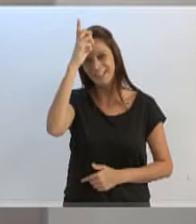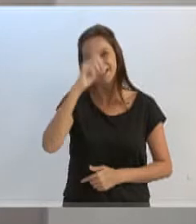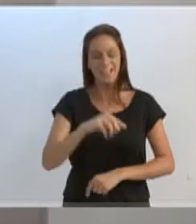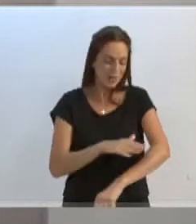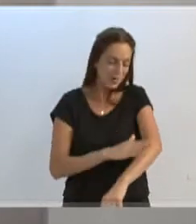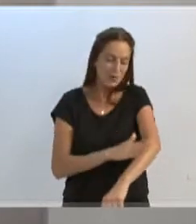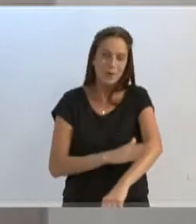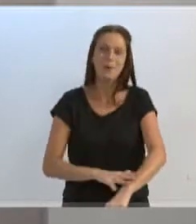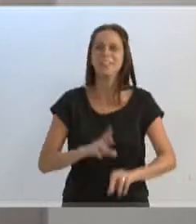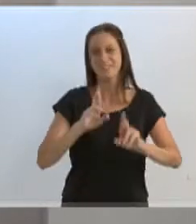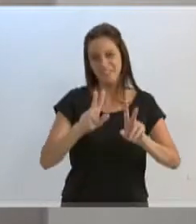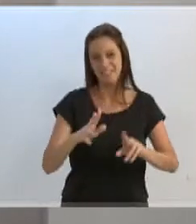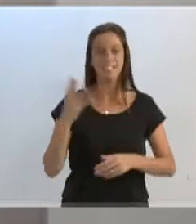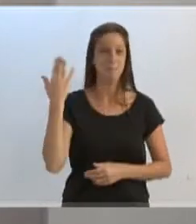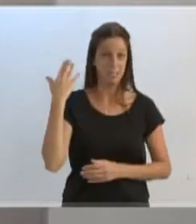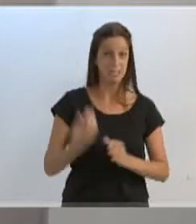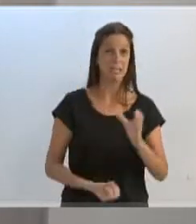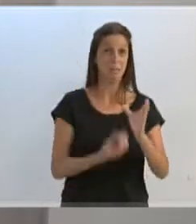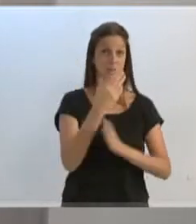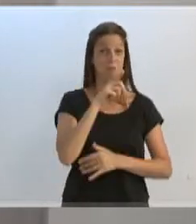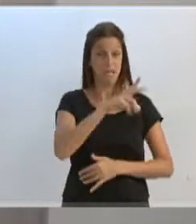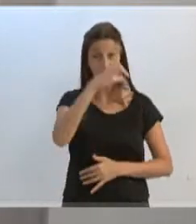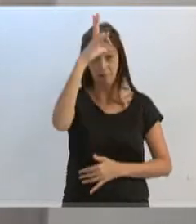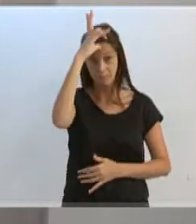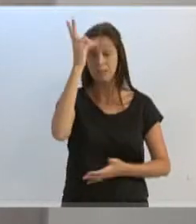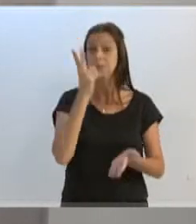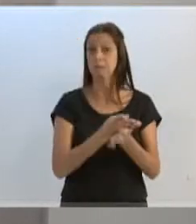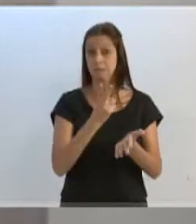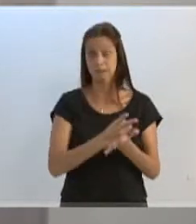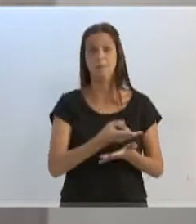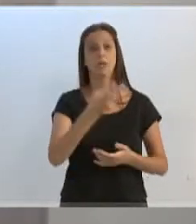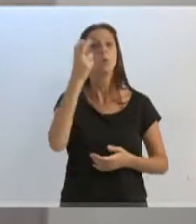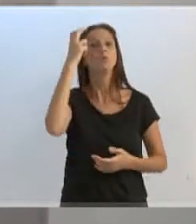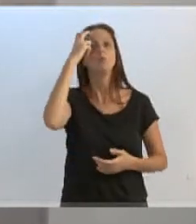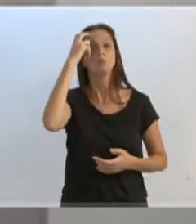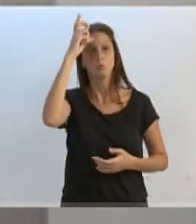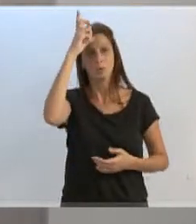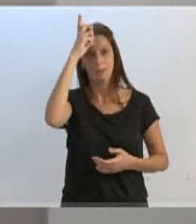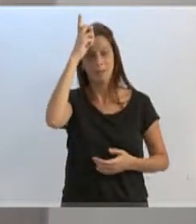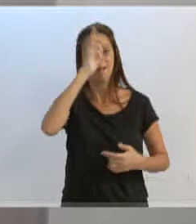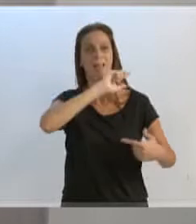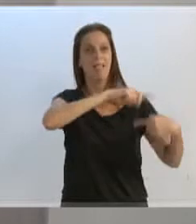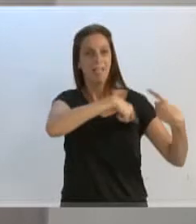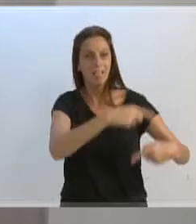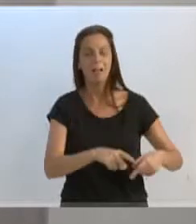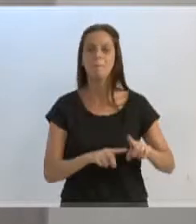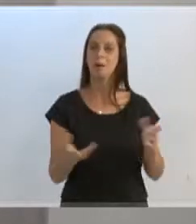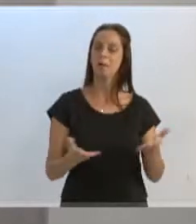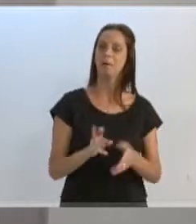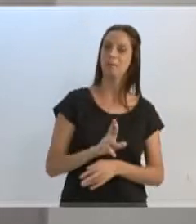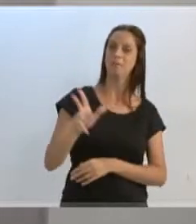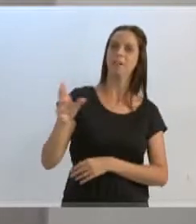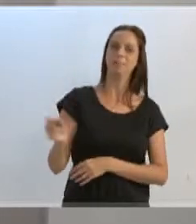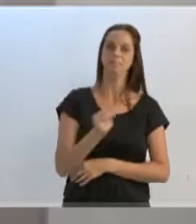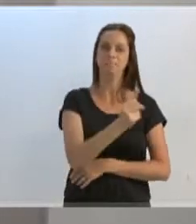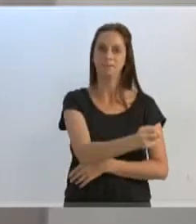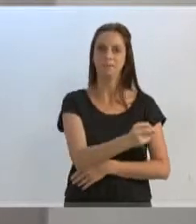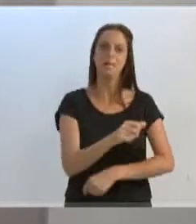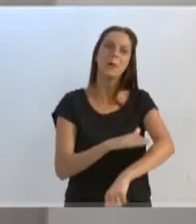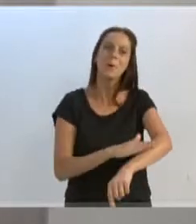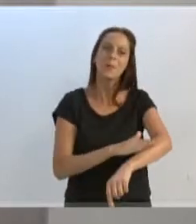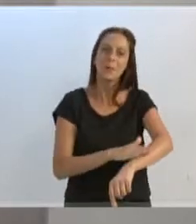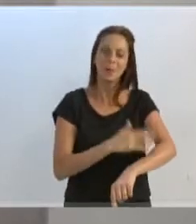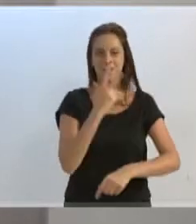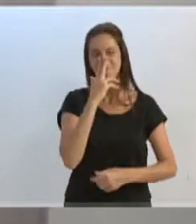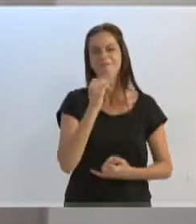desde a implantação da intendência da Vila, e isso realmente respalda o excelente trabalho e o carisma que o índio tem